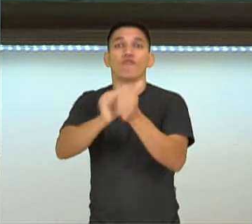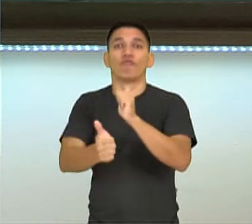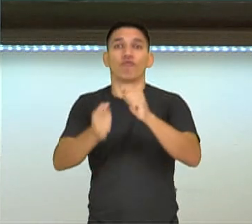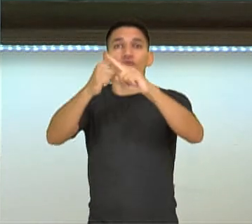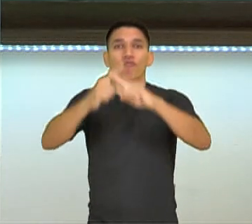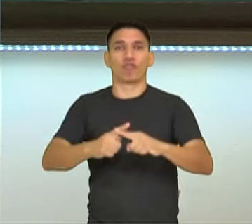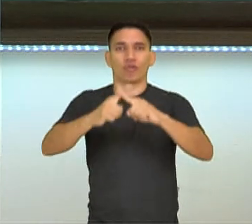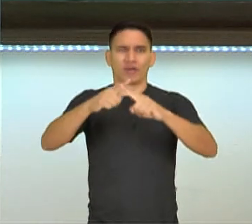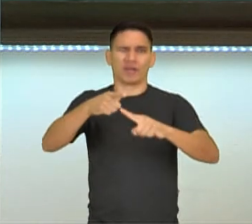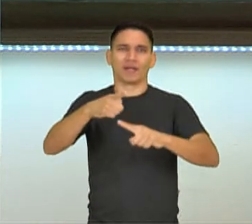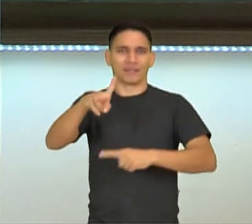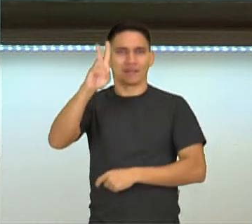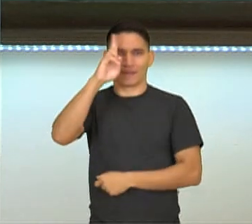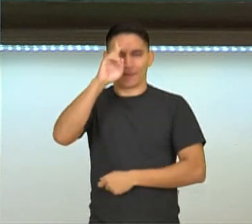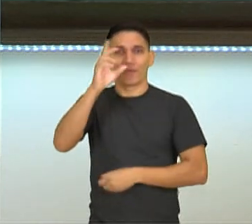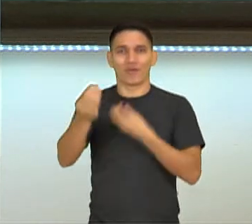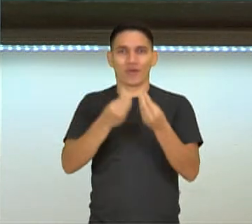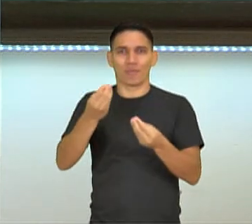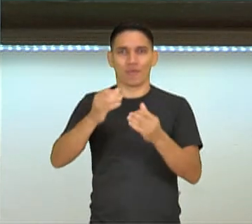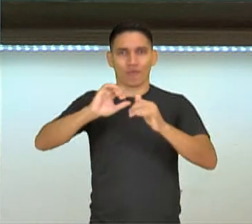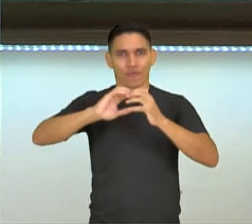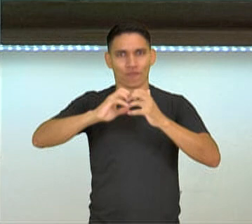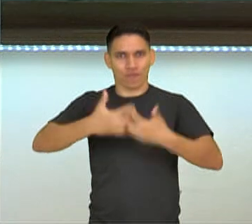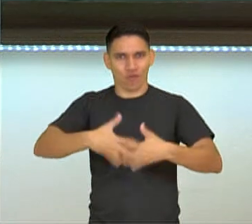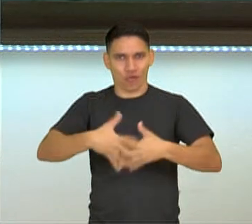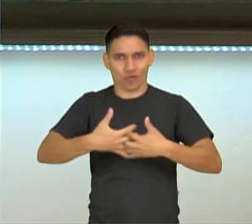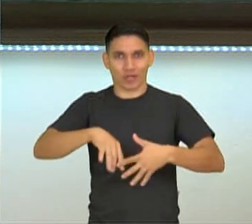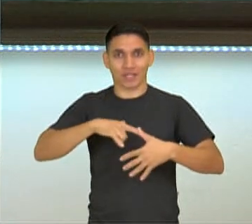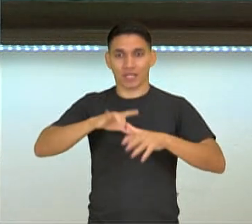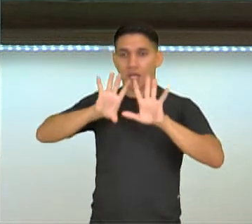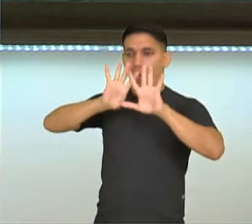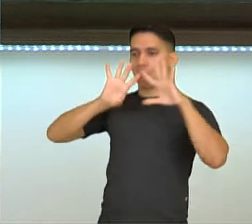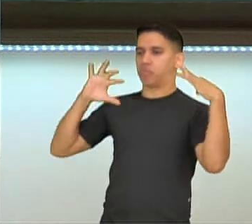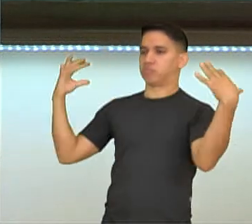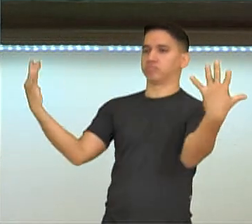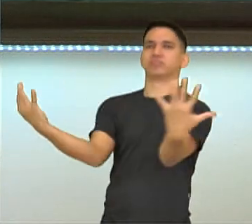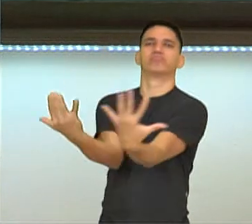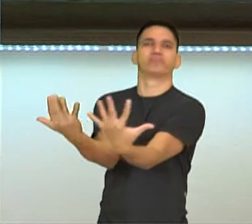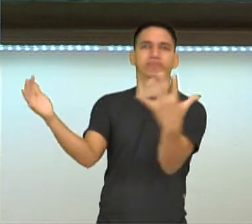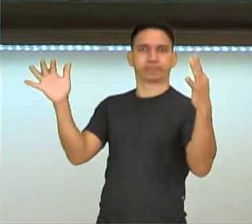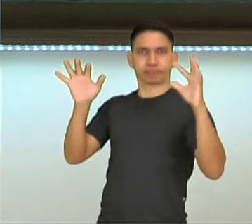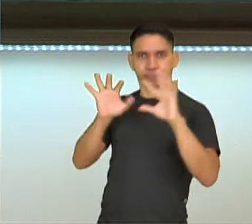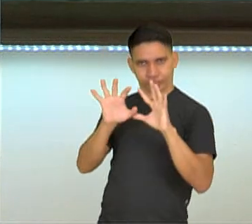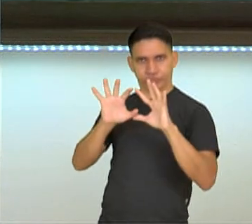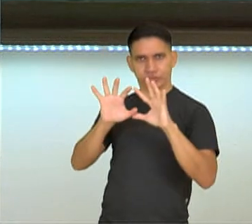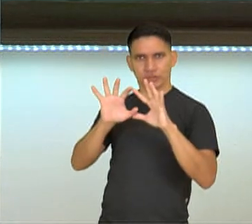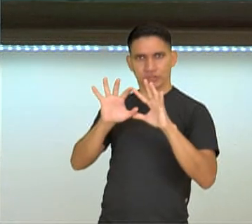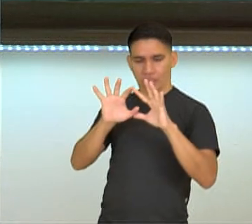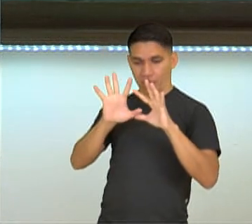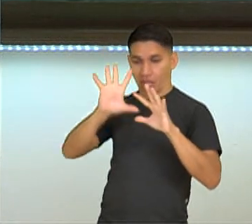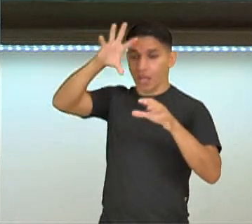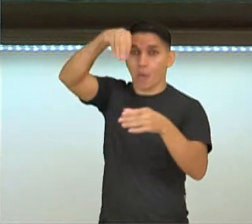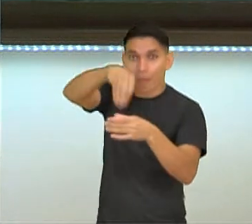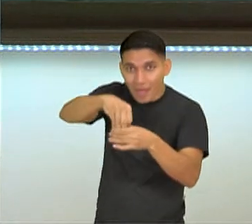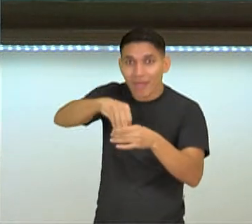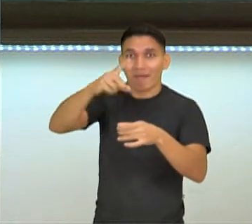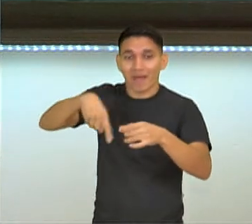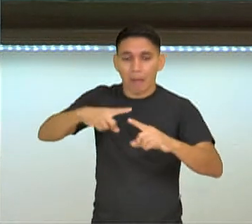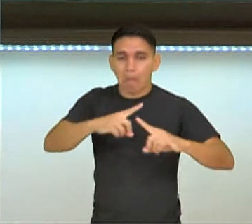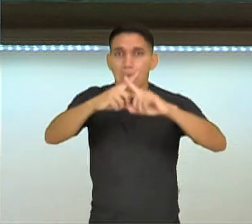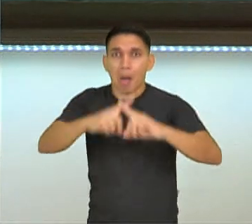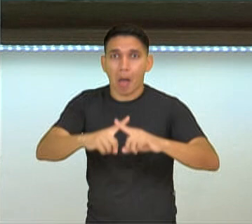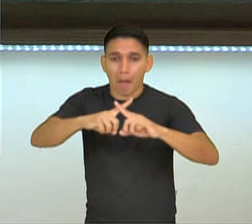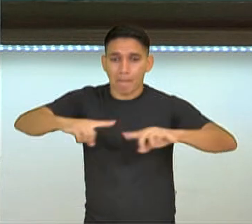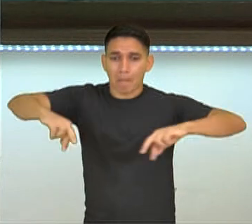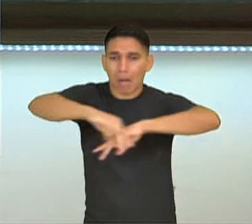próximo para vocês. No estádio de futebol, as arquibancadas estão ao redor, né? E ali o campo é no meio, onde acontece a